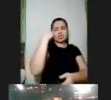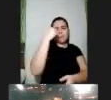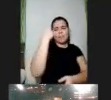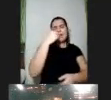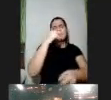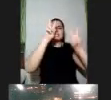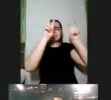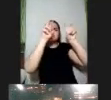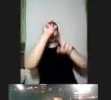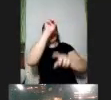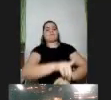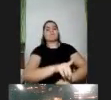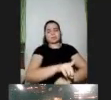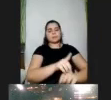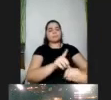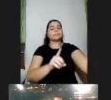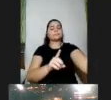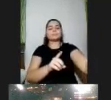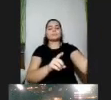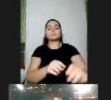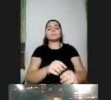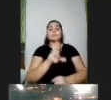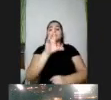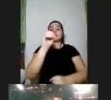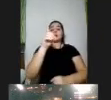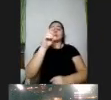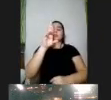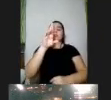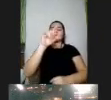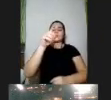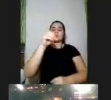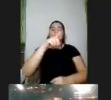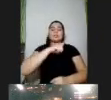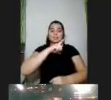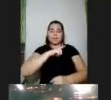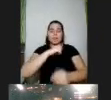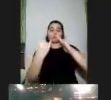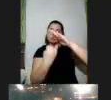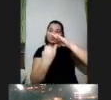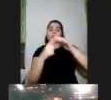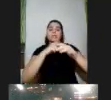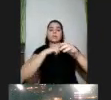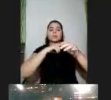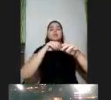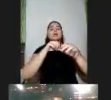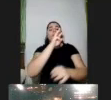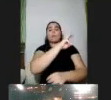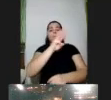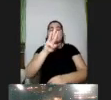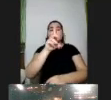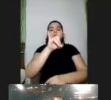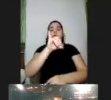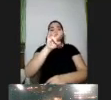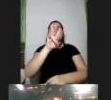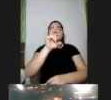tema da deficiência e o Rodrigo tem um instituto que chama Instituto Rodrigo Mendes que tem uma plataforma que chama Diversa é diversa